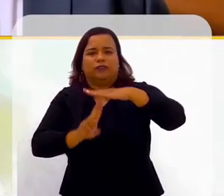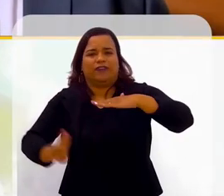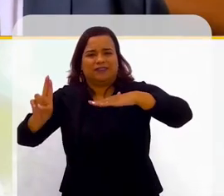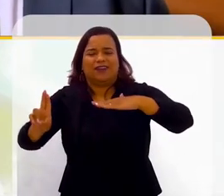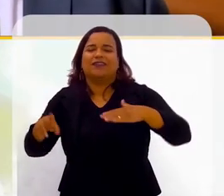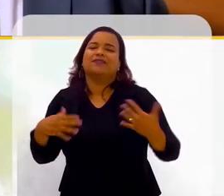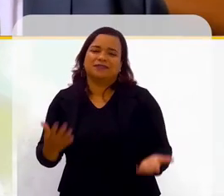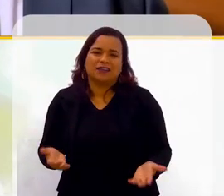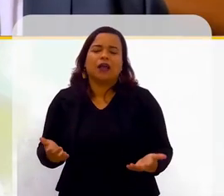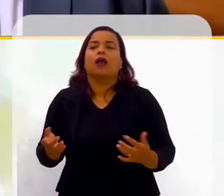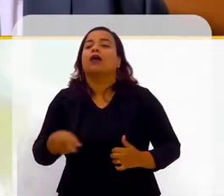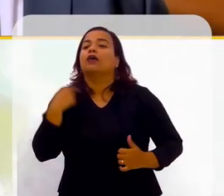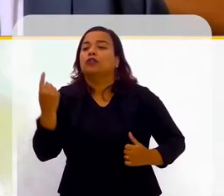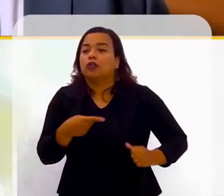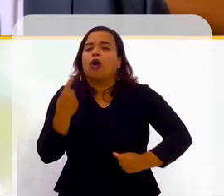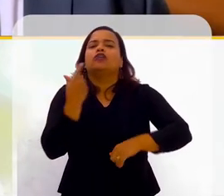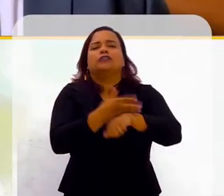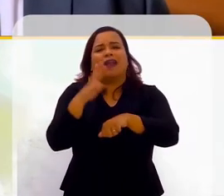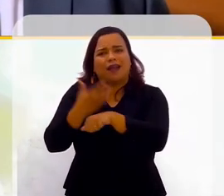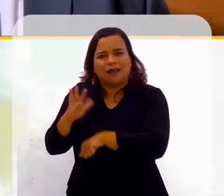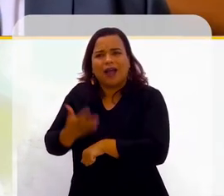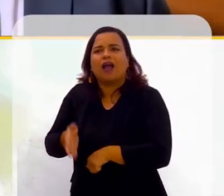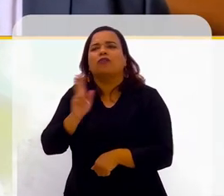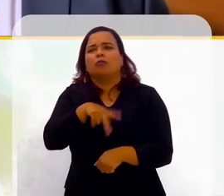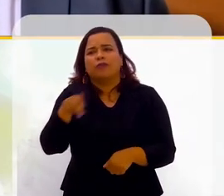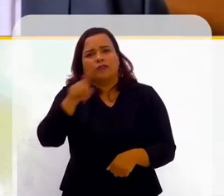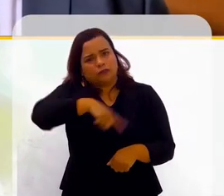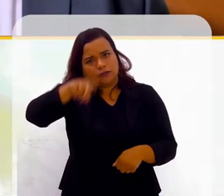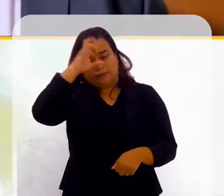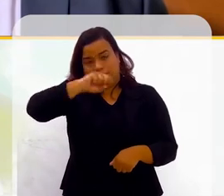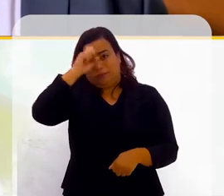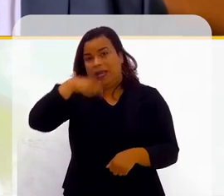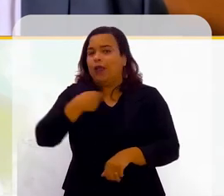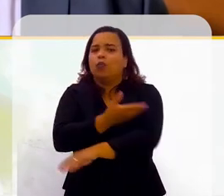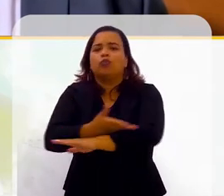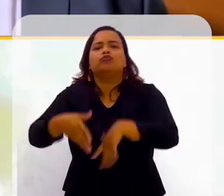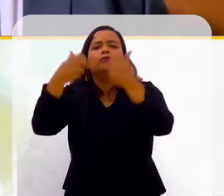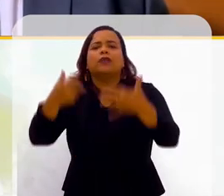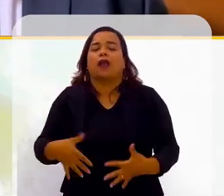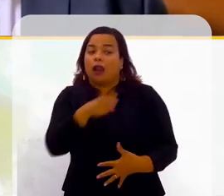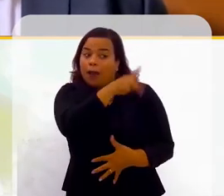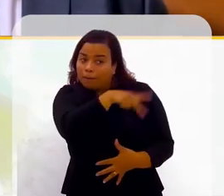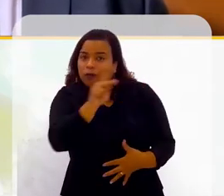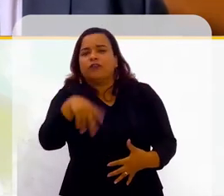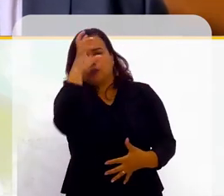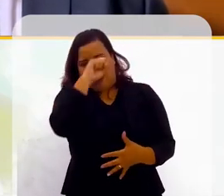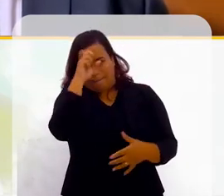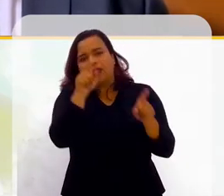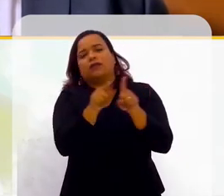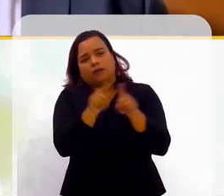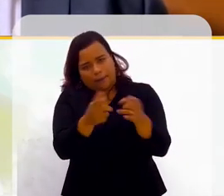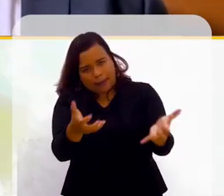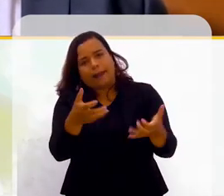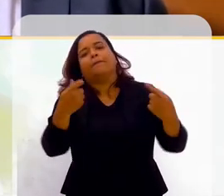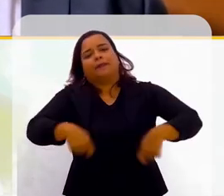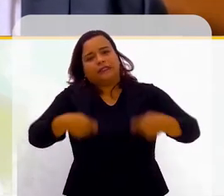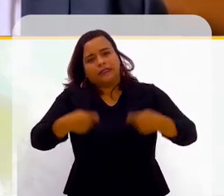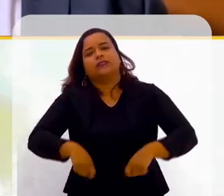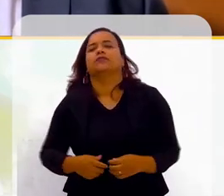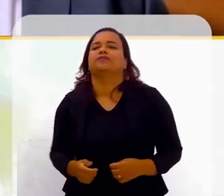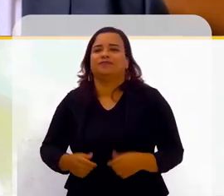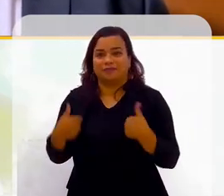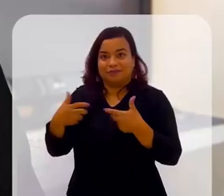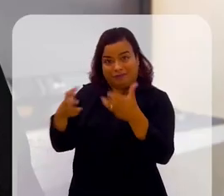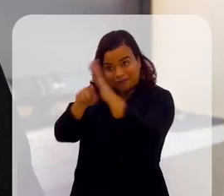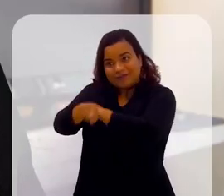tinha que treinar esse professor. Perfeito. E sempre falo que o professor tem que estar disposto a aprender também e ensinar. Eu